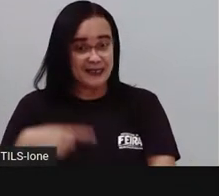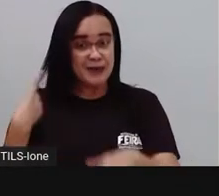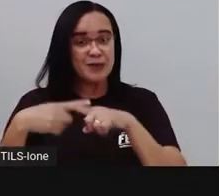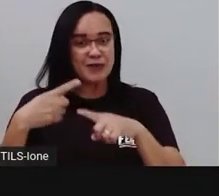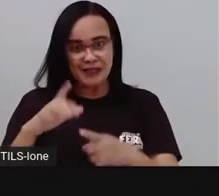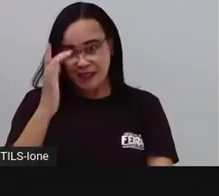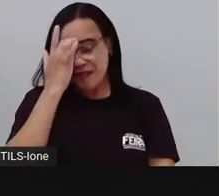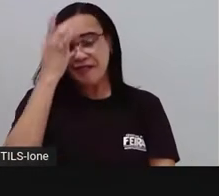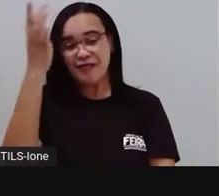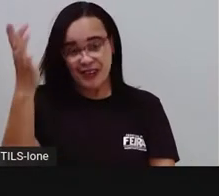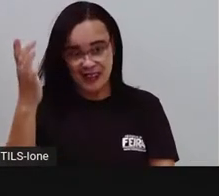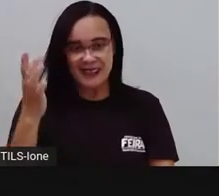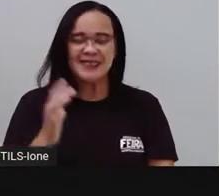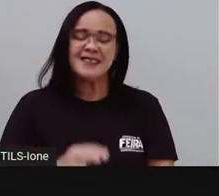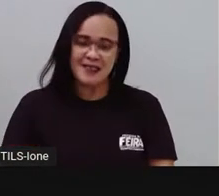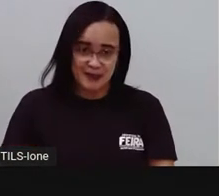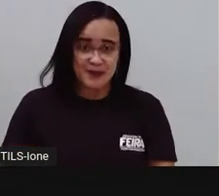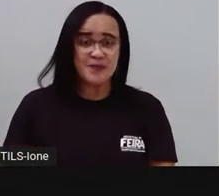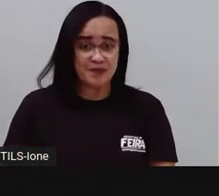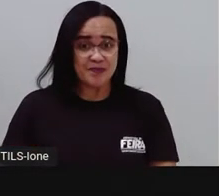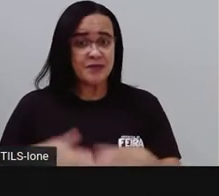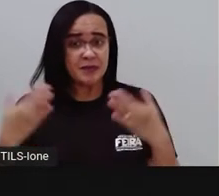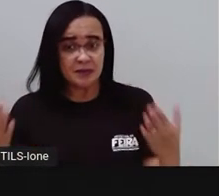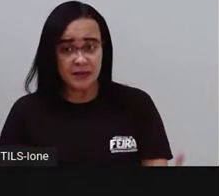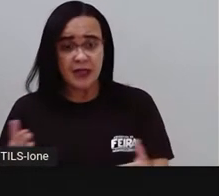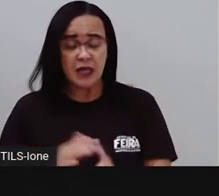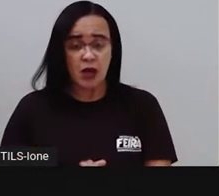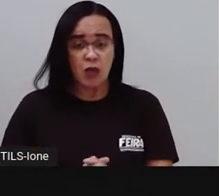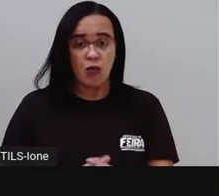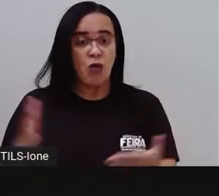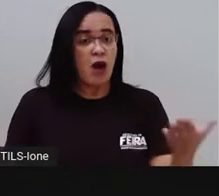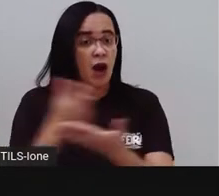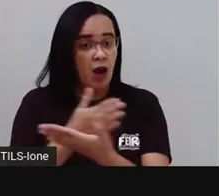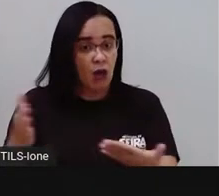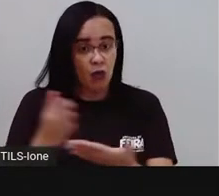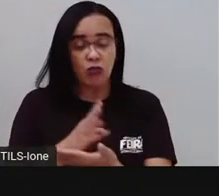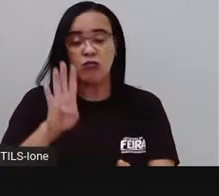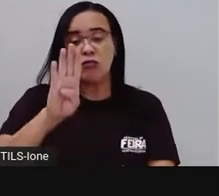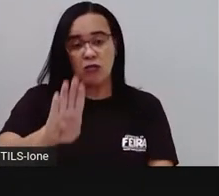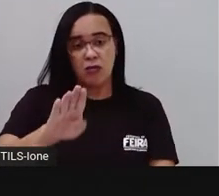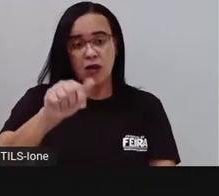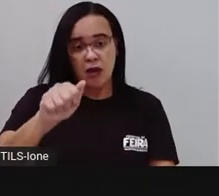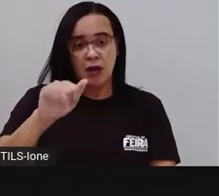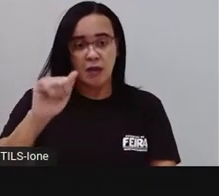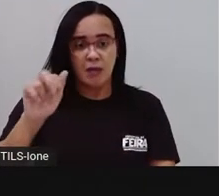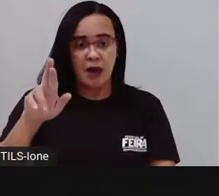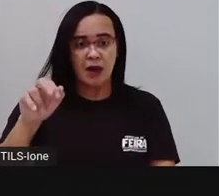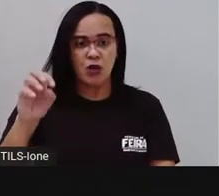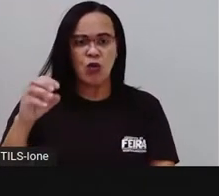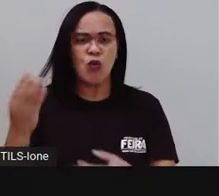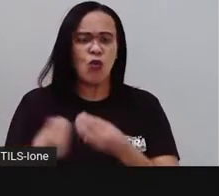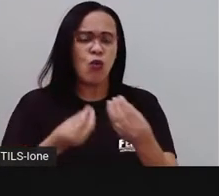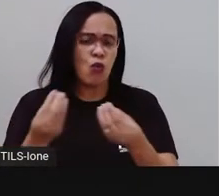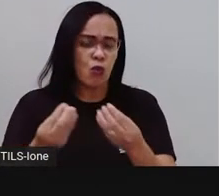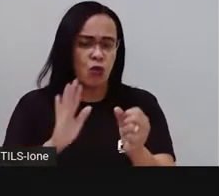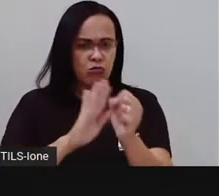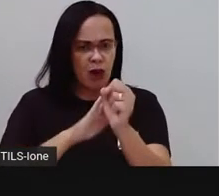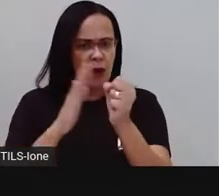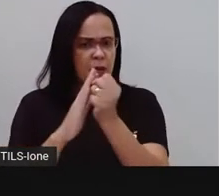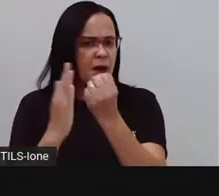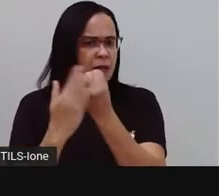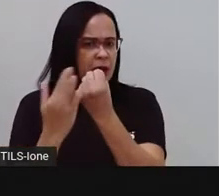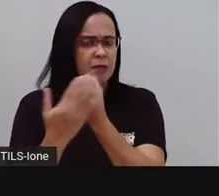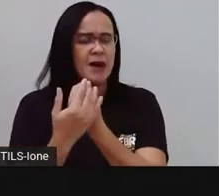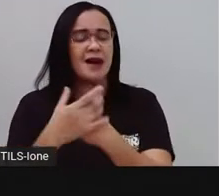como a gente já vem conversando, são compostos por casas, né? Então, aqui, como a Pró colocou na imagem. Tem casas nos bairros,